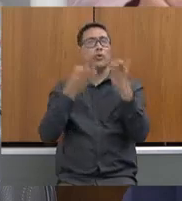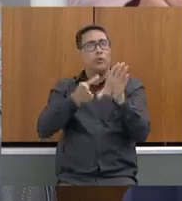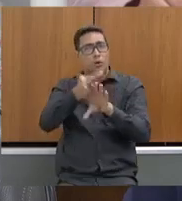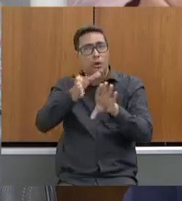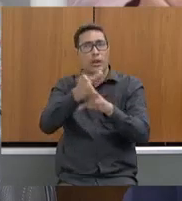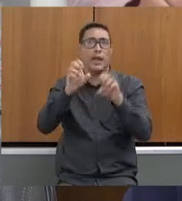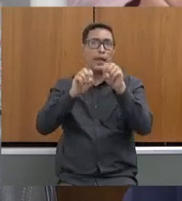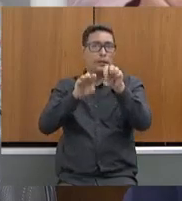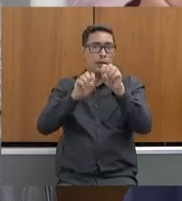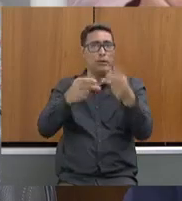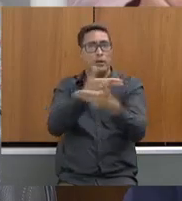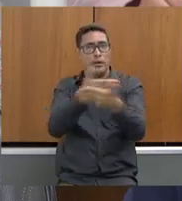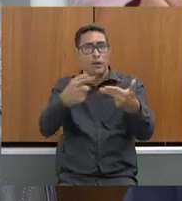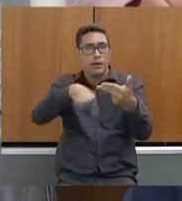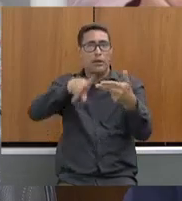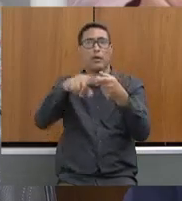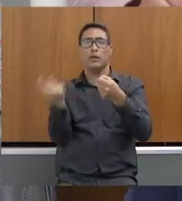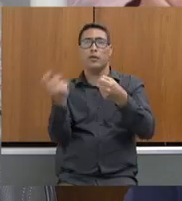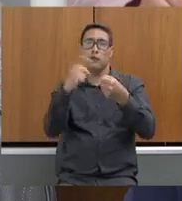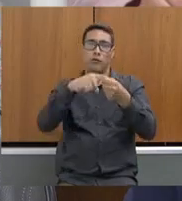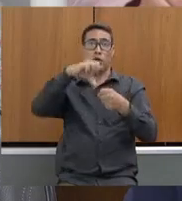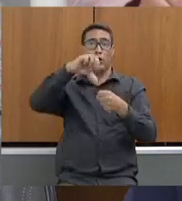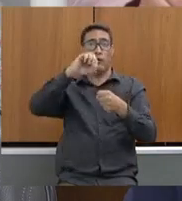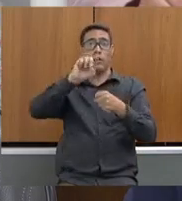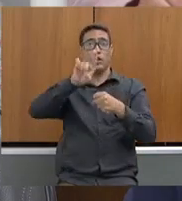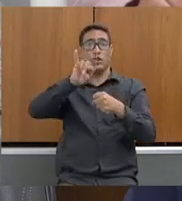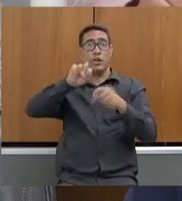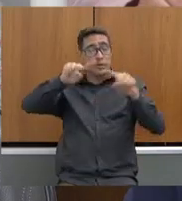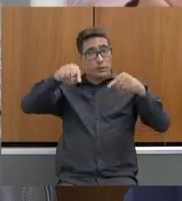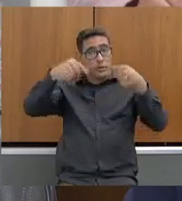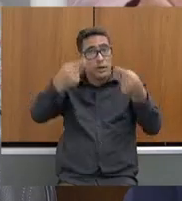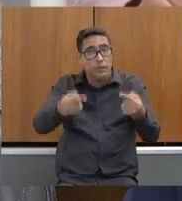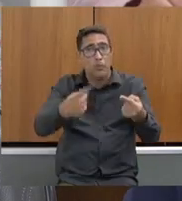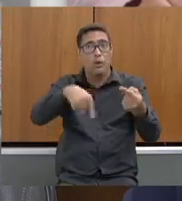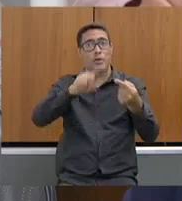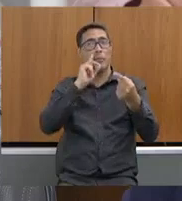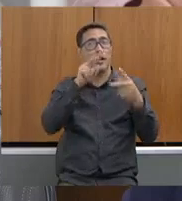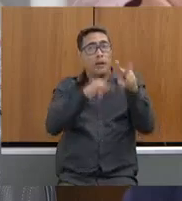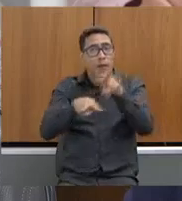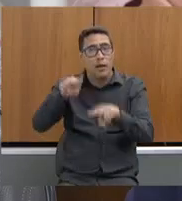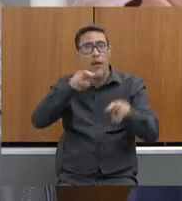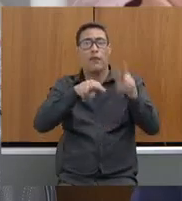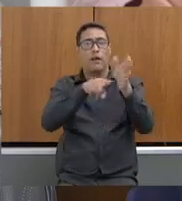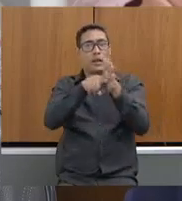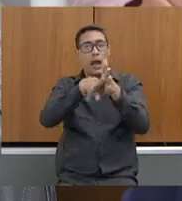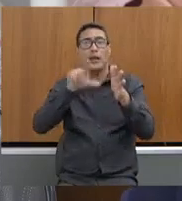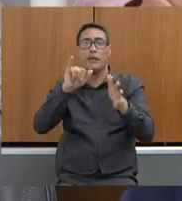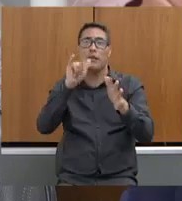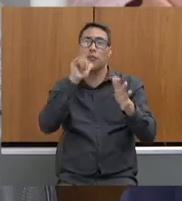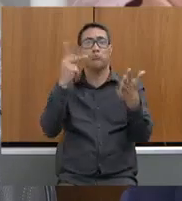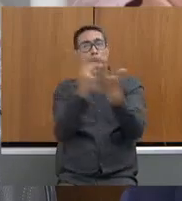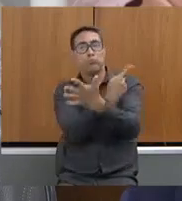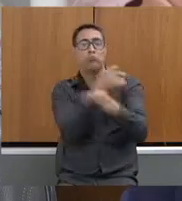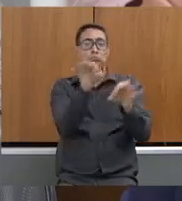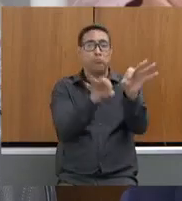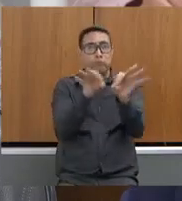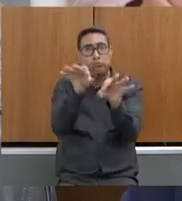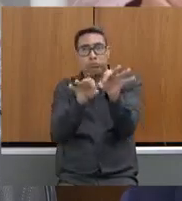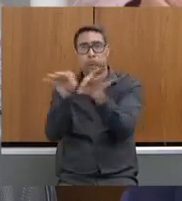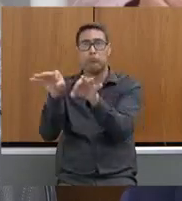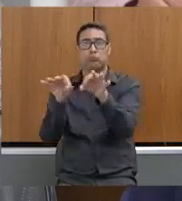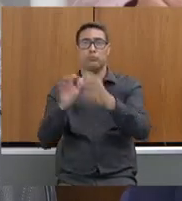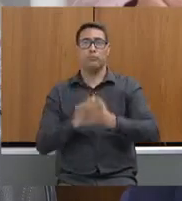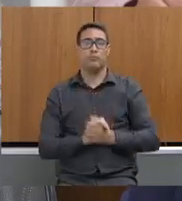os empreendedores e volta 90 dias depois para avaliar a efetividade da ação através de uma ação fiscal.